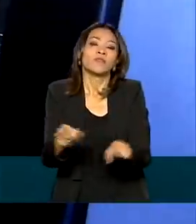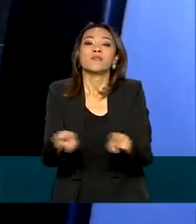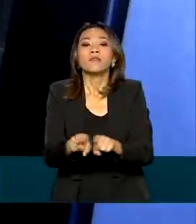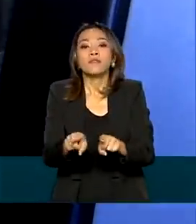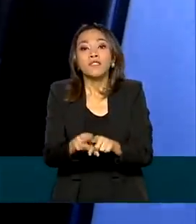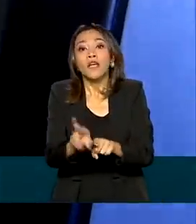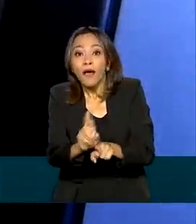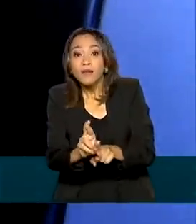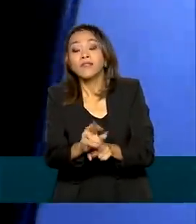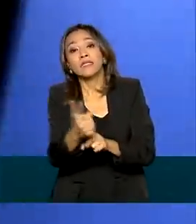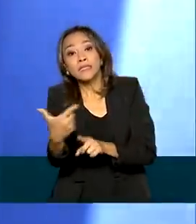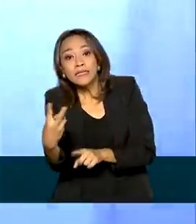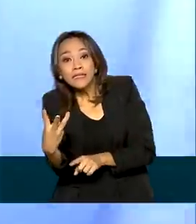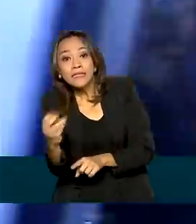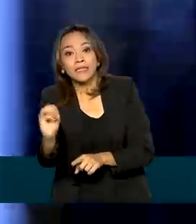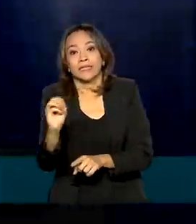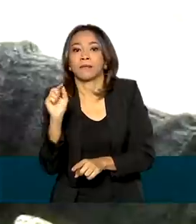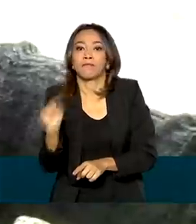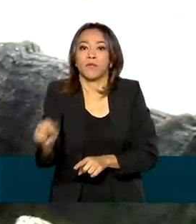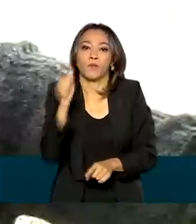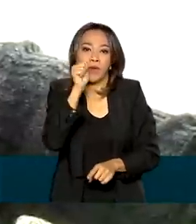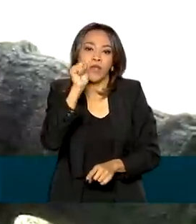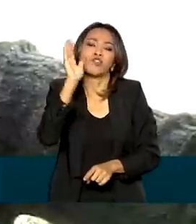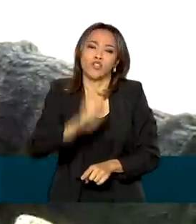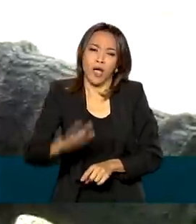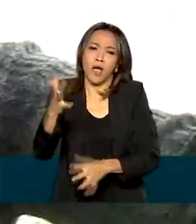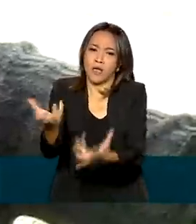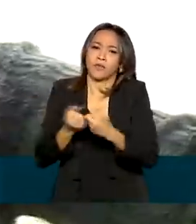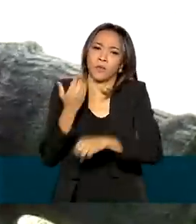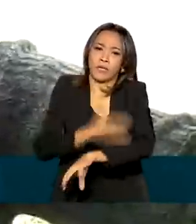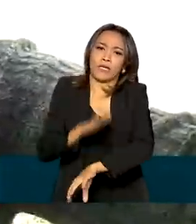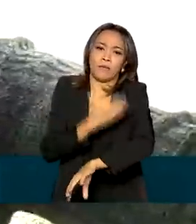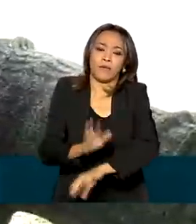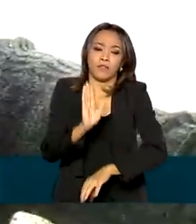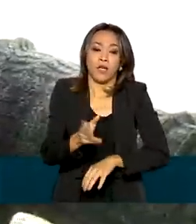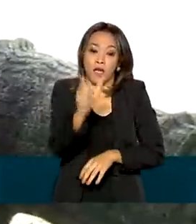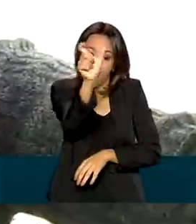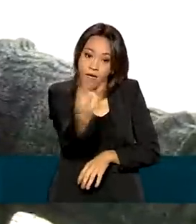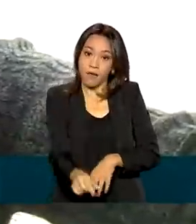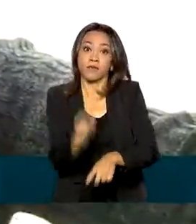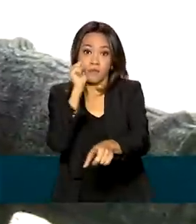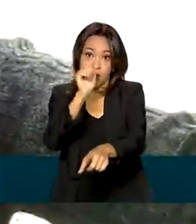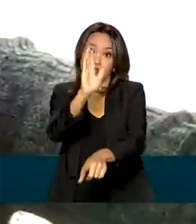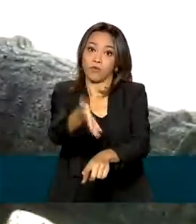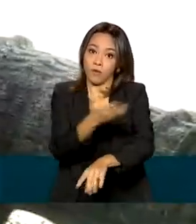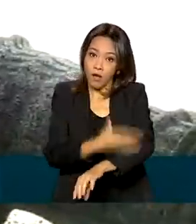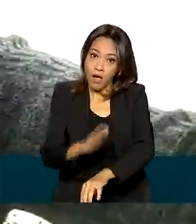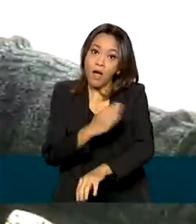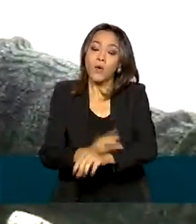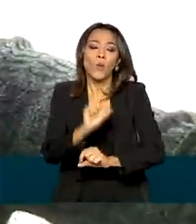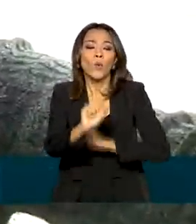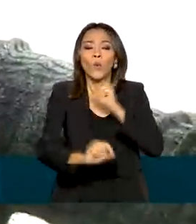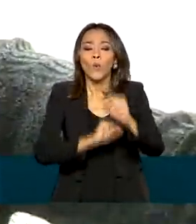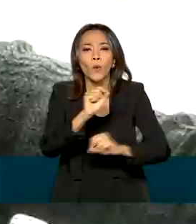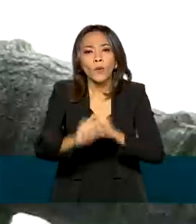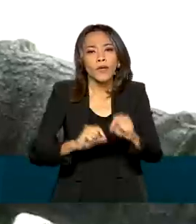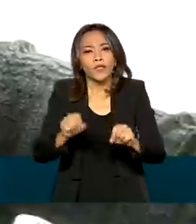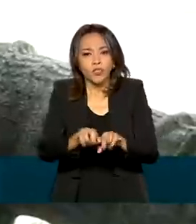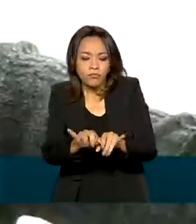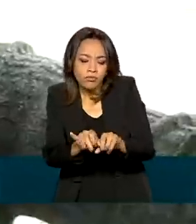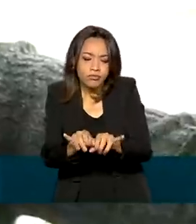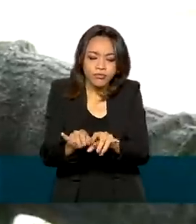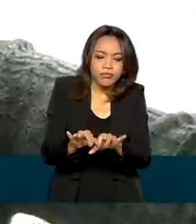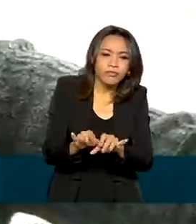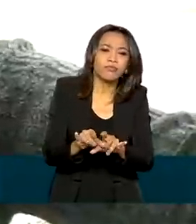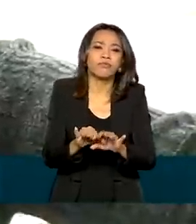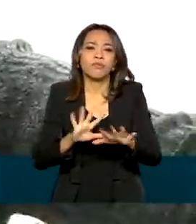mulheres já foram qualificadas. Noelle é uma delas, fez um curso de mídias sociais e pretende abrir